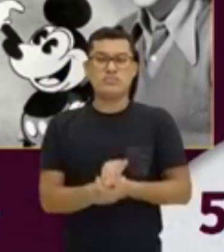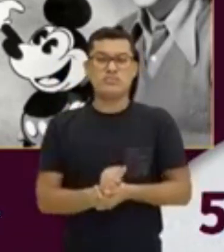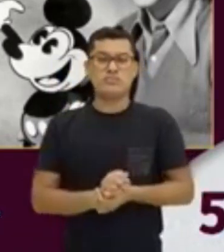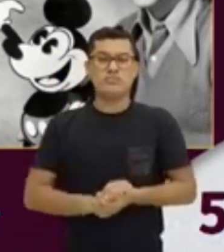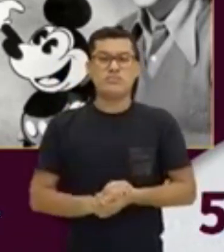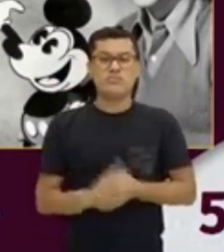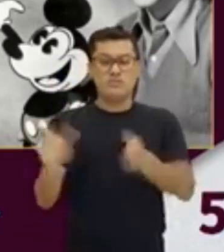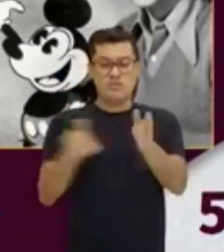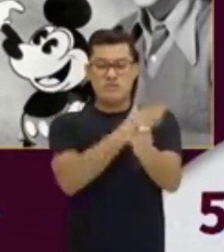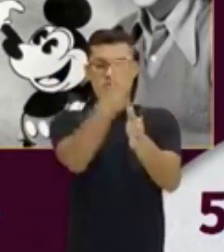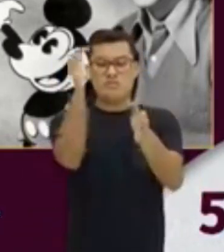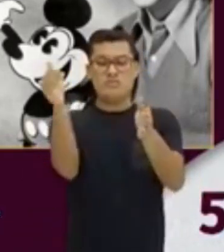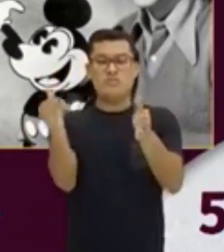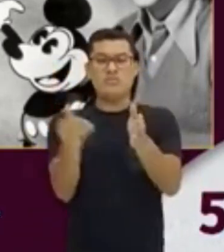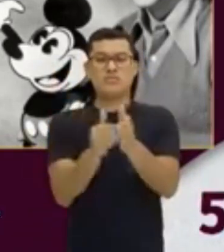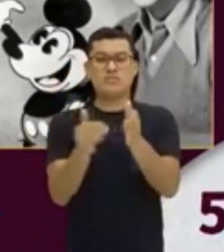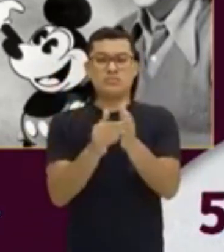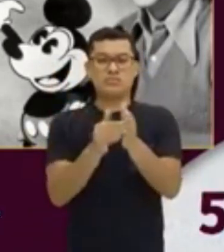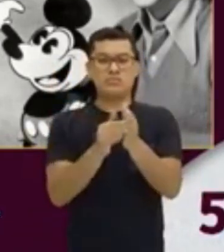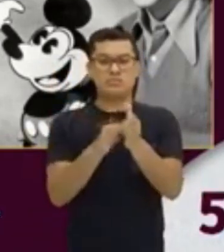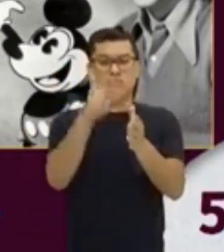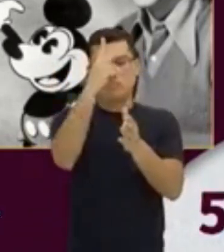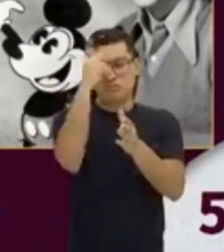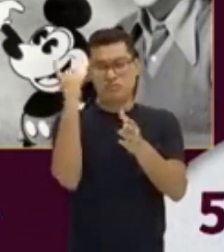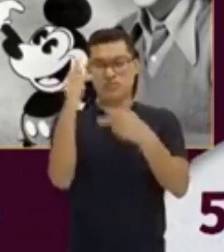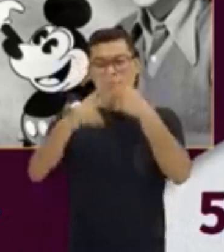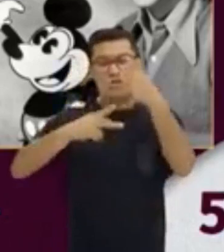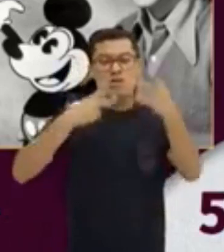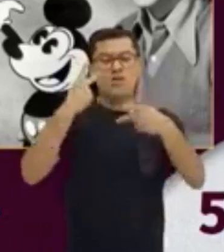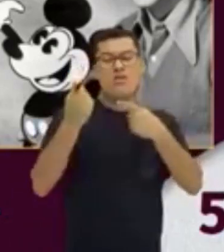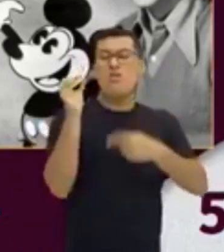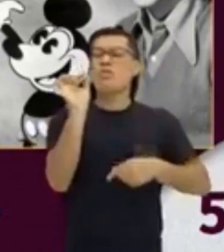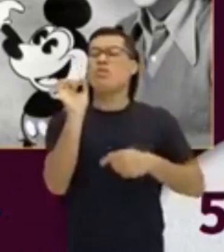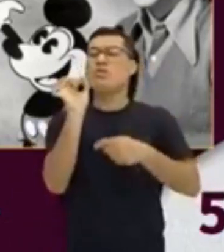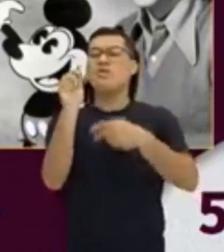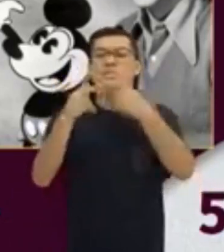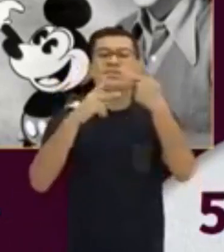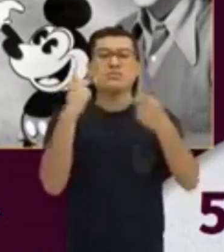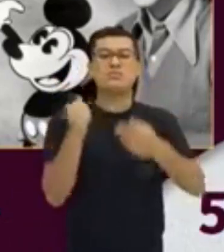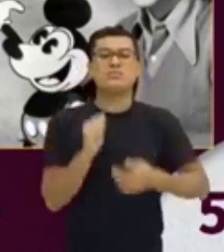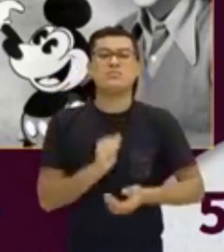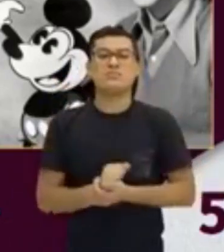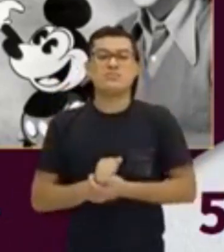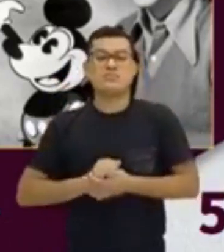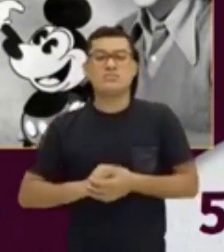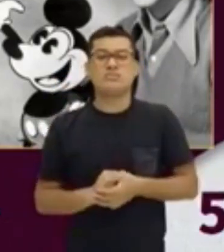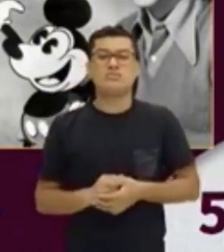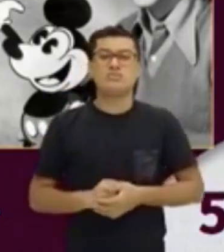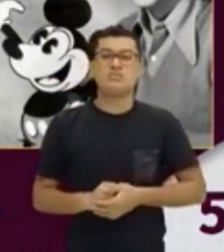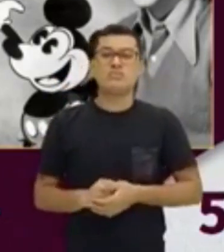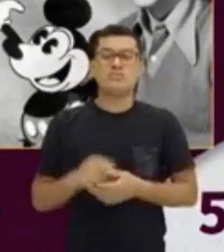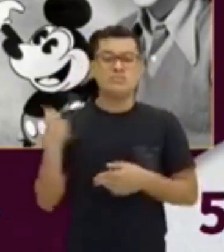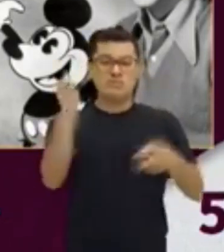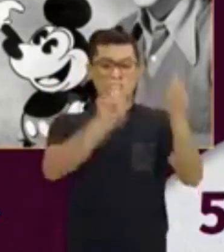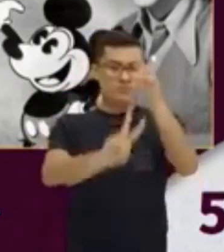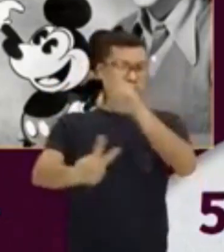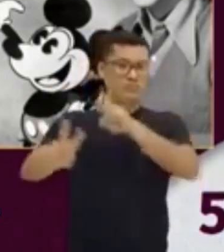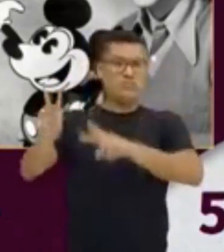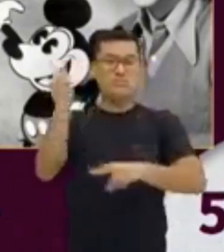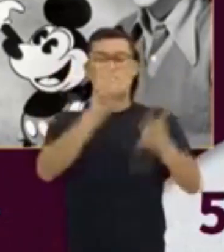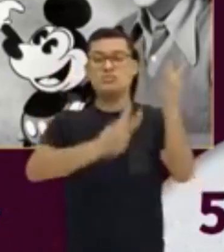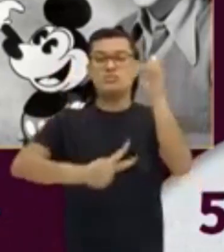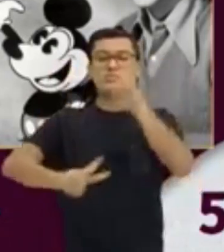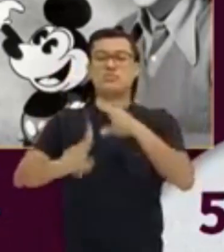personagem que vai falar. O ele vai falar? É um, pelo aspecto visual, a gente